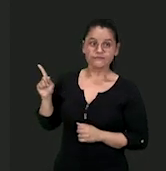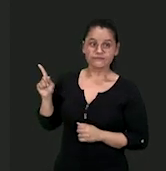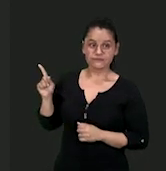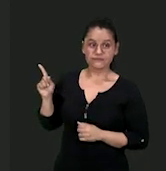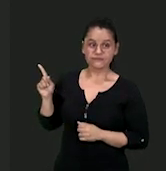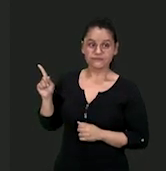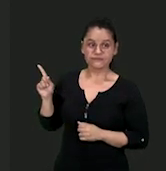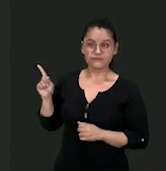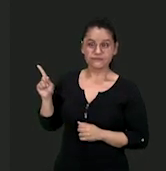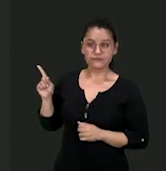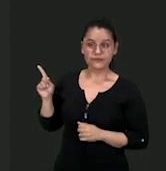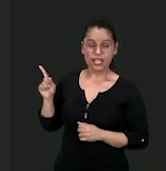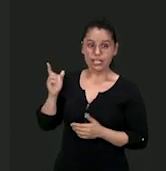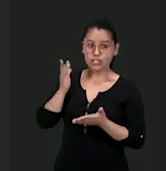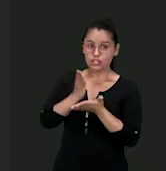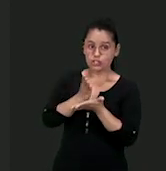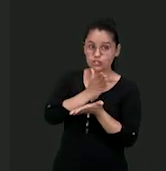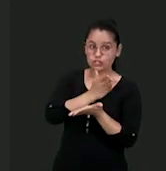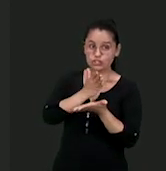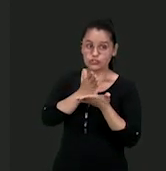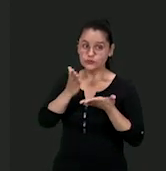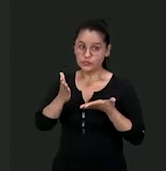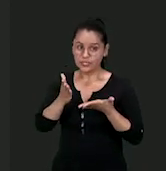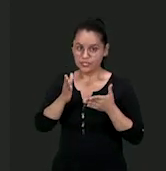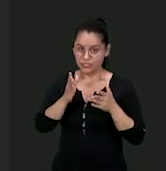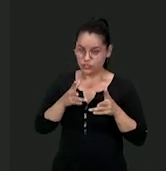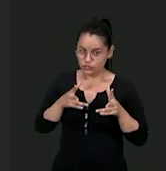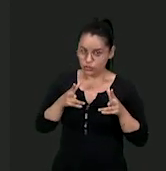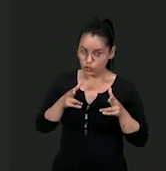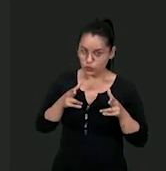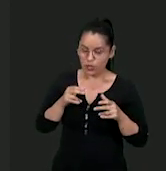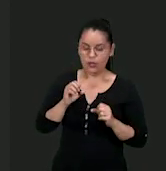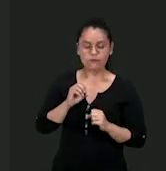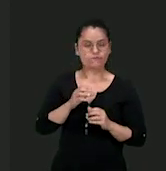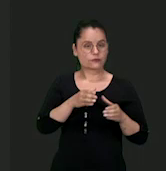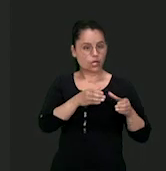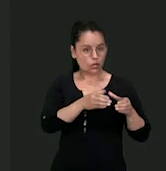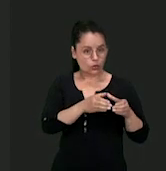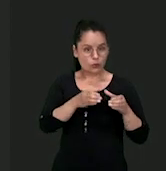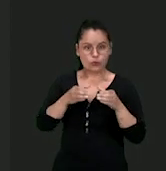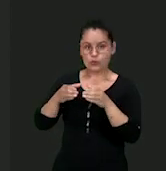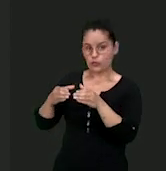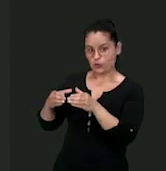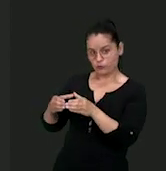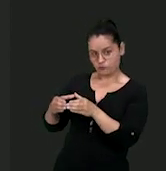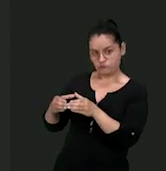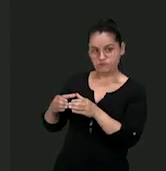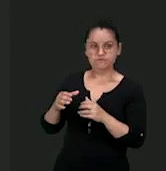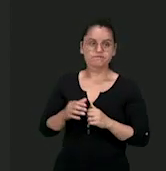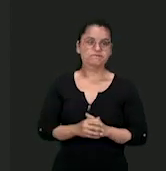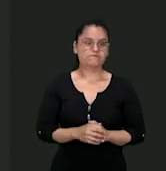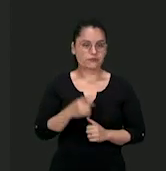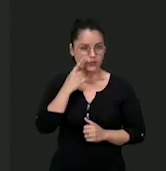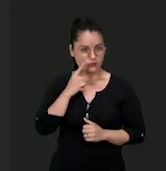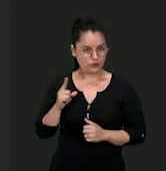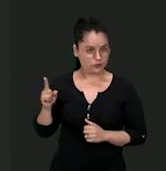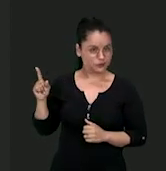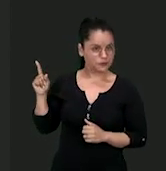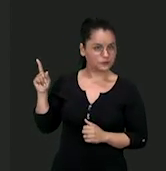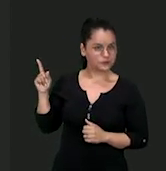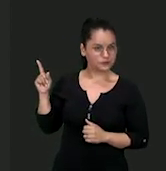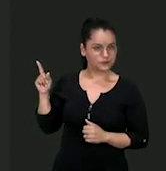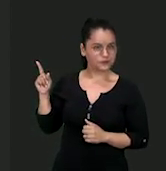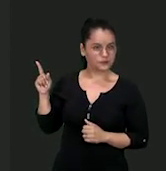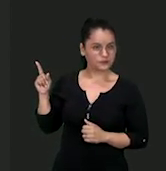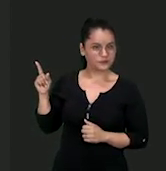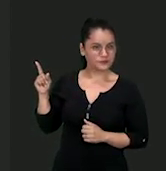divide, né, as quadras aqui em duas metades iguais. Uma equipe, né, a equipe A vai jogar do lado de cá, obviamente, e do lado de cá a